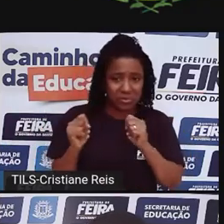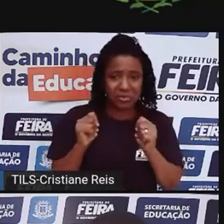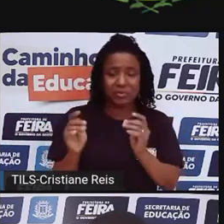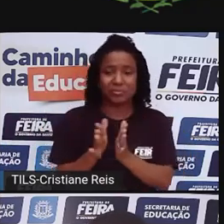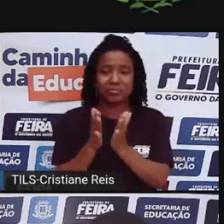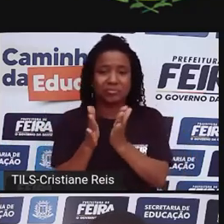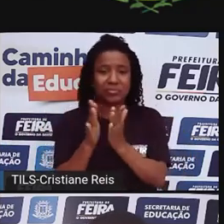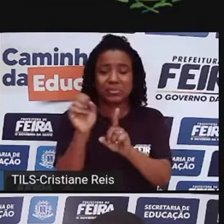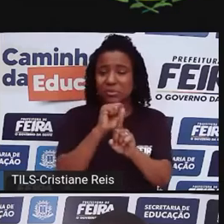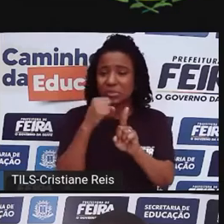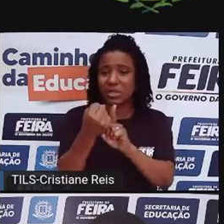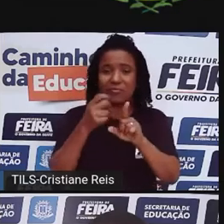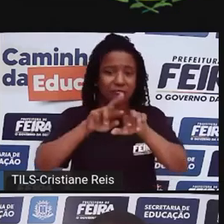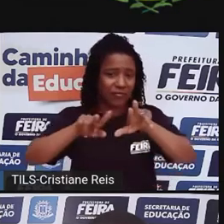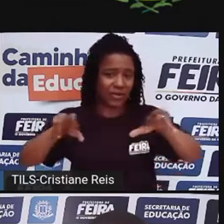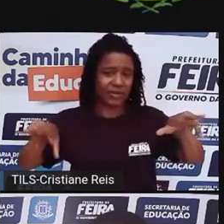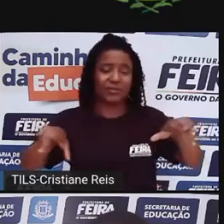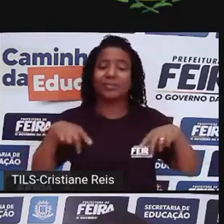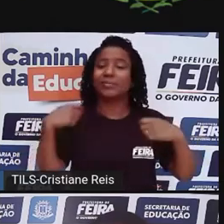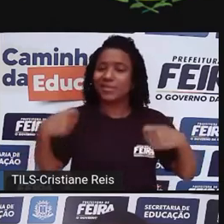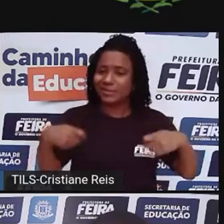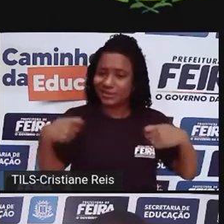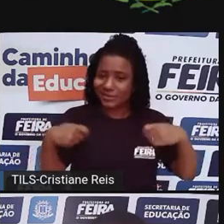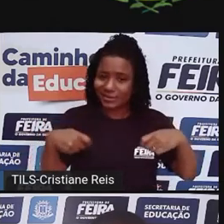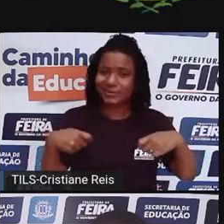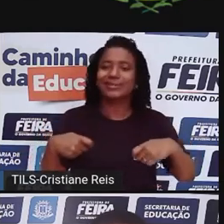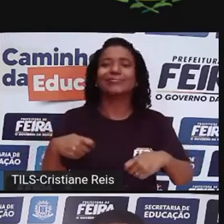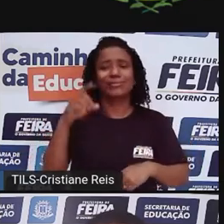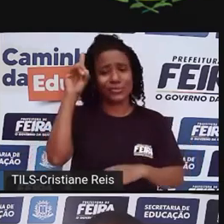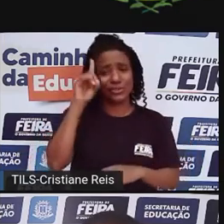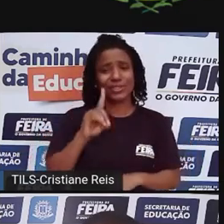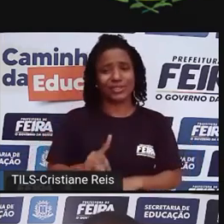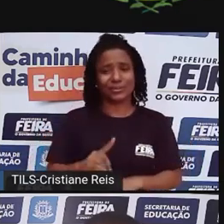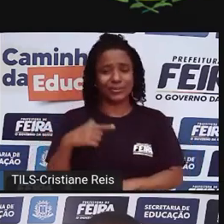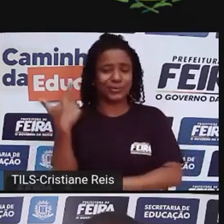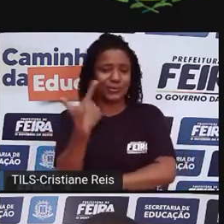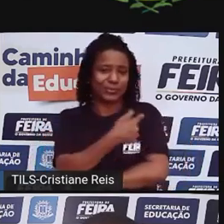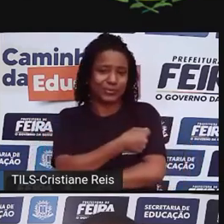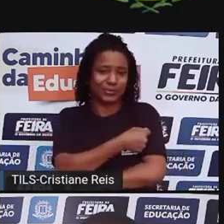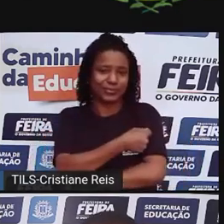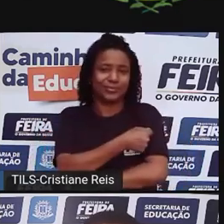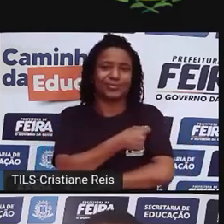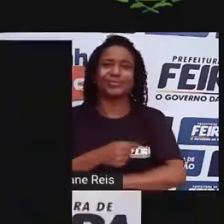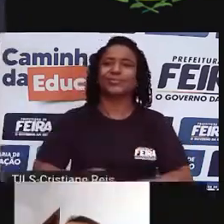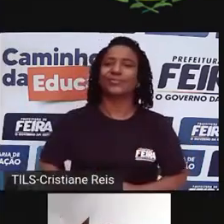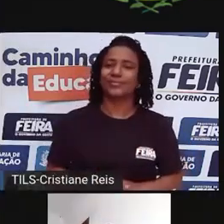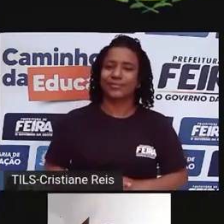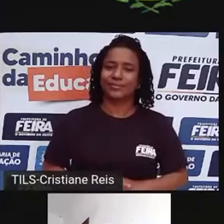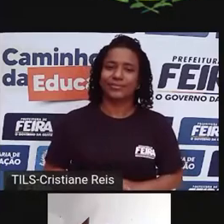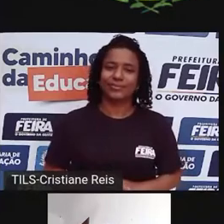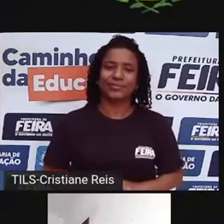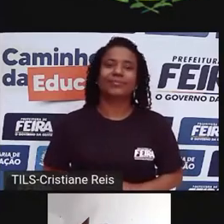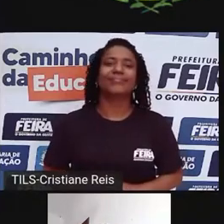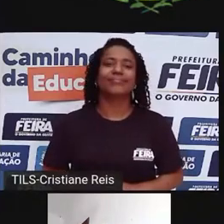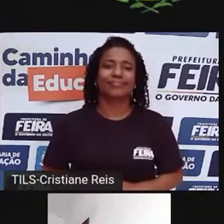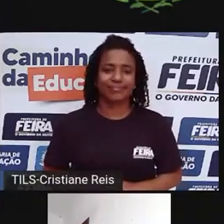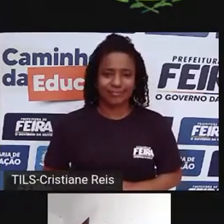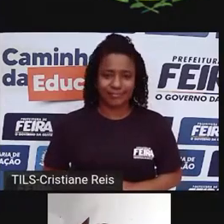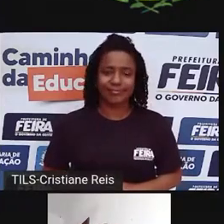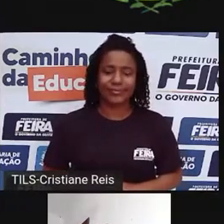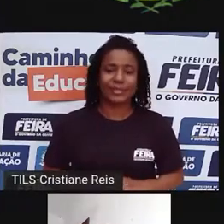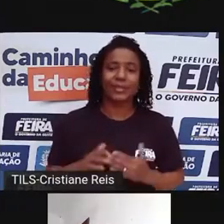mora. É humano e tem que ter os mesmos direitos constitucionais. Enquanto isso a gente vê que tem muita gente que é muito